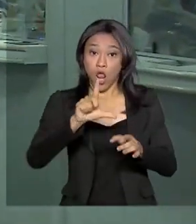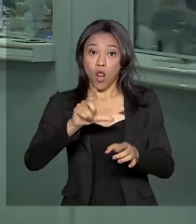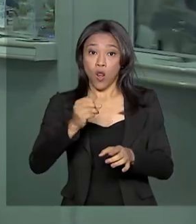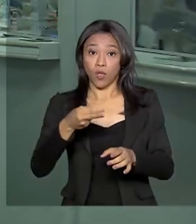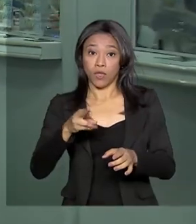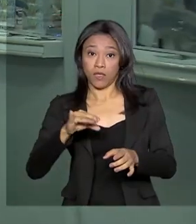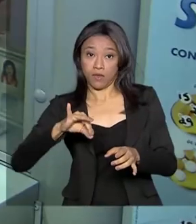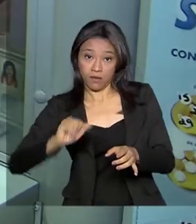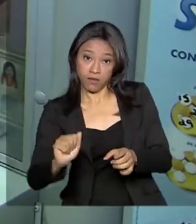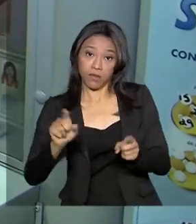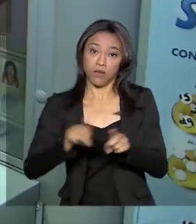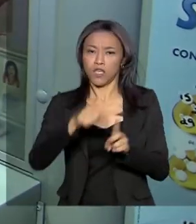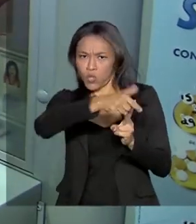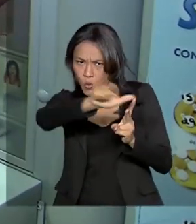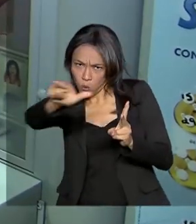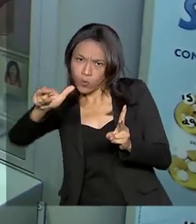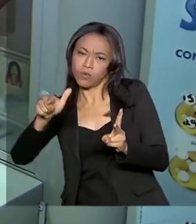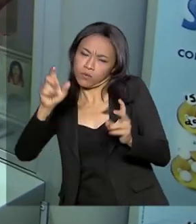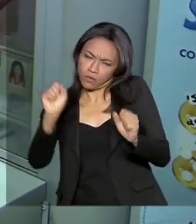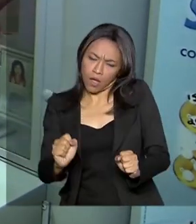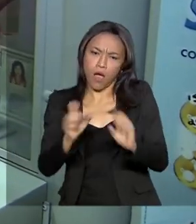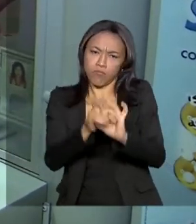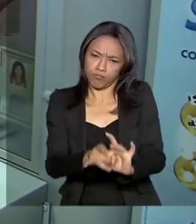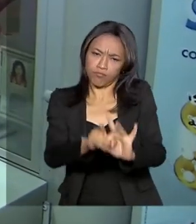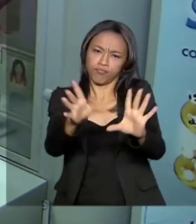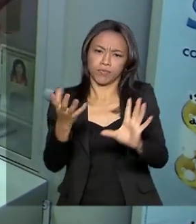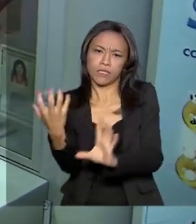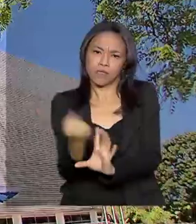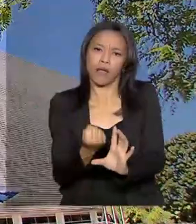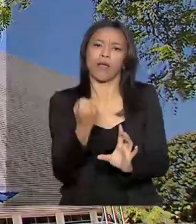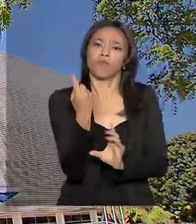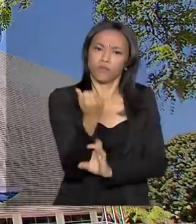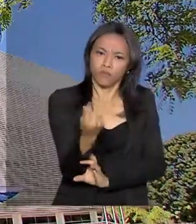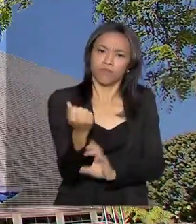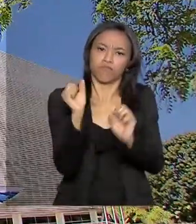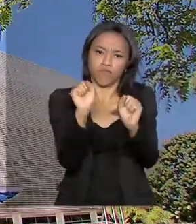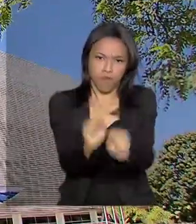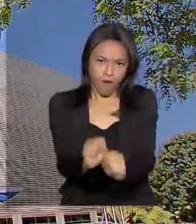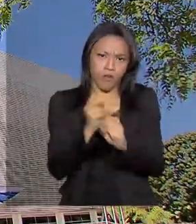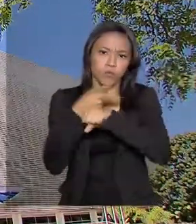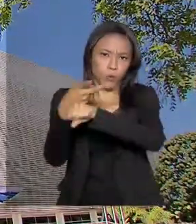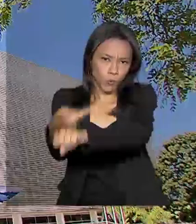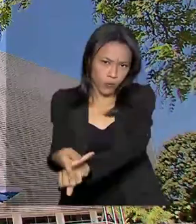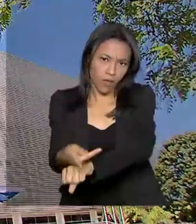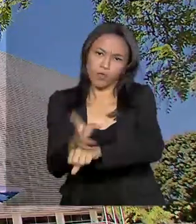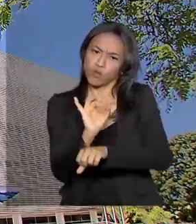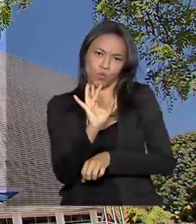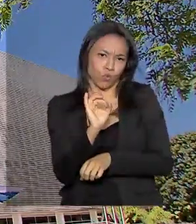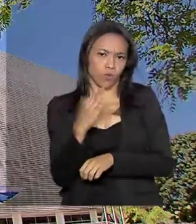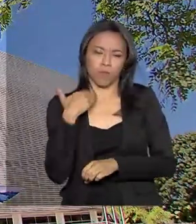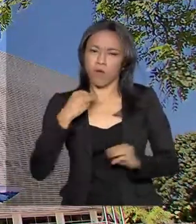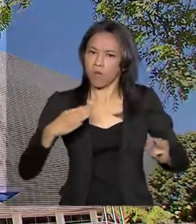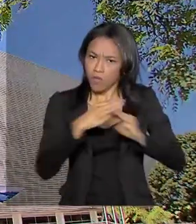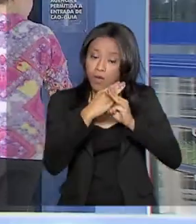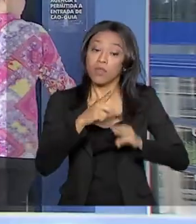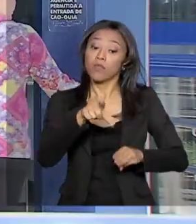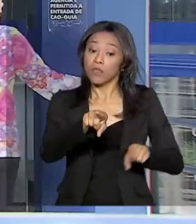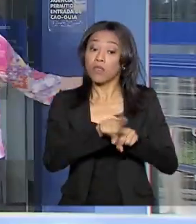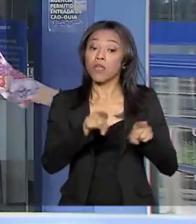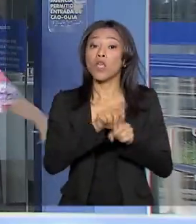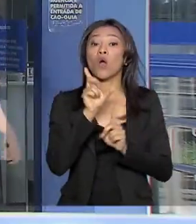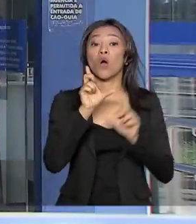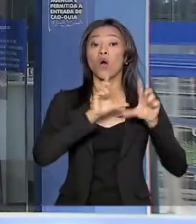bancários da Caixa também estão autorizados a liberar os saques. E a Caixa vai ter um esquema especial de atendimento